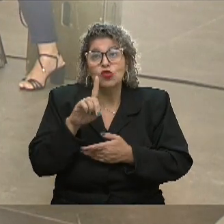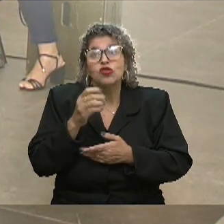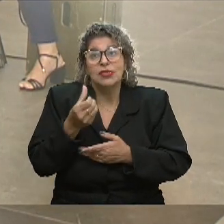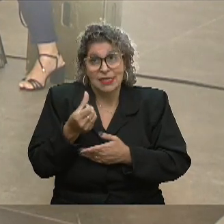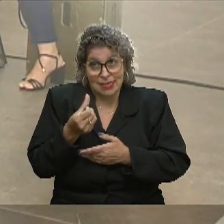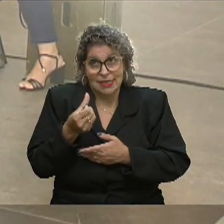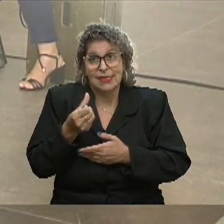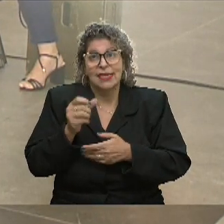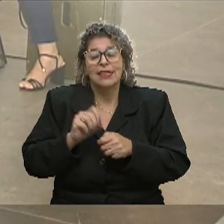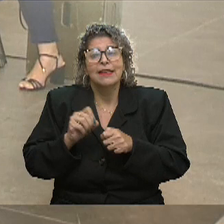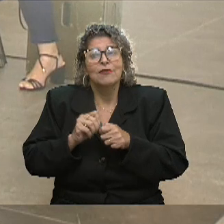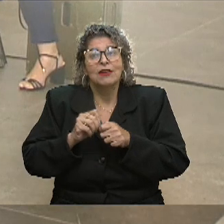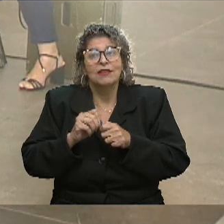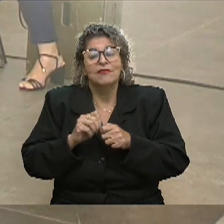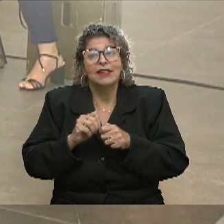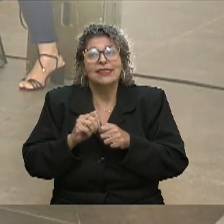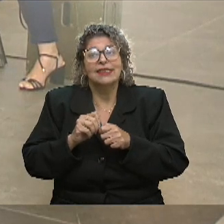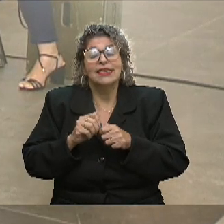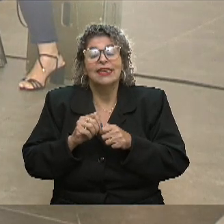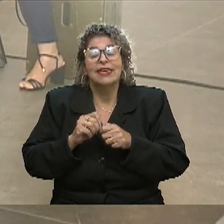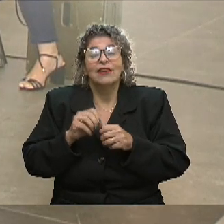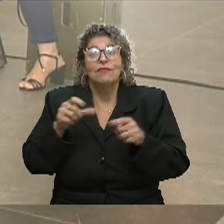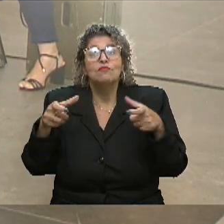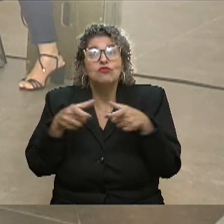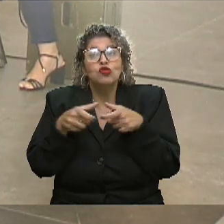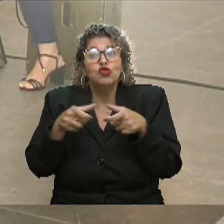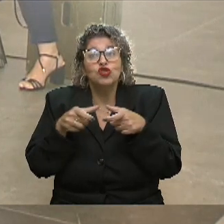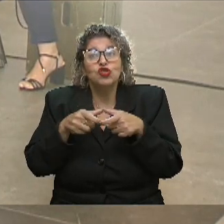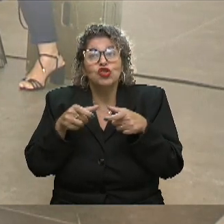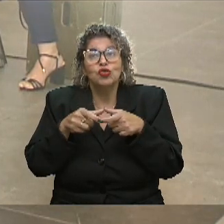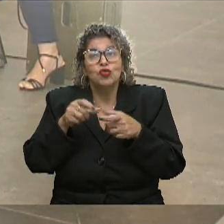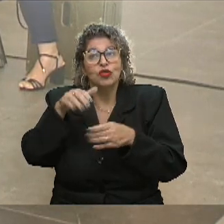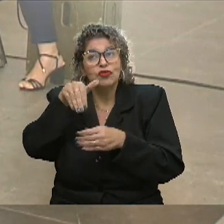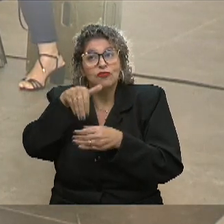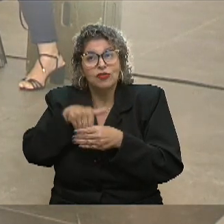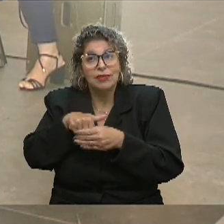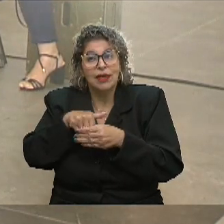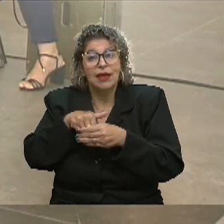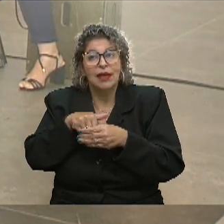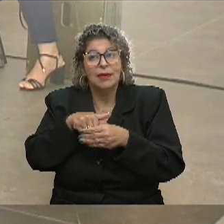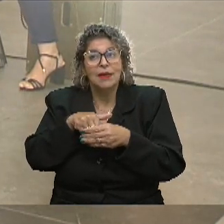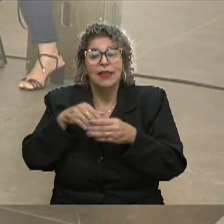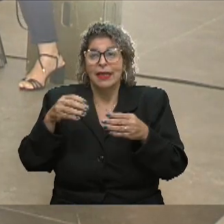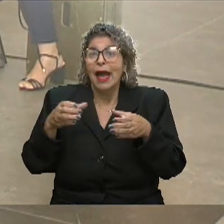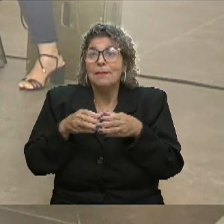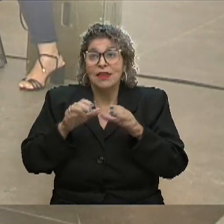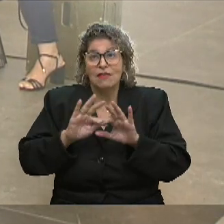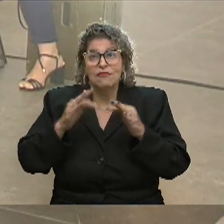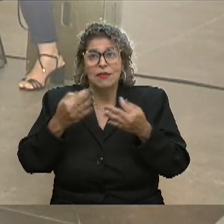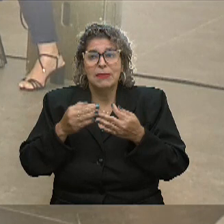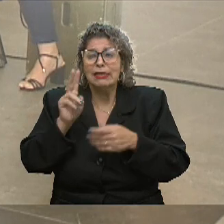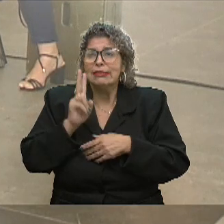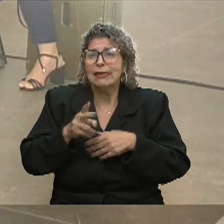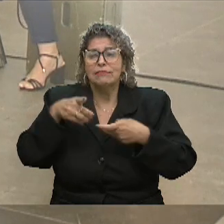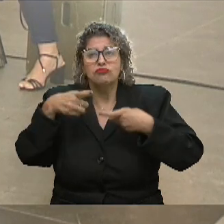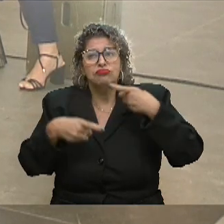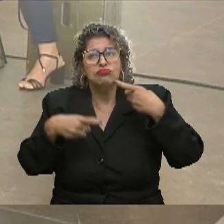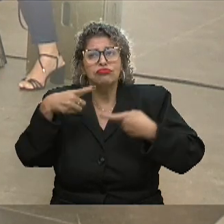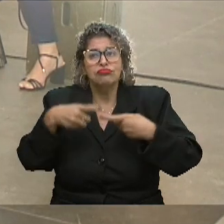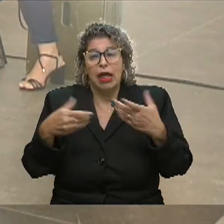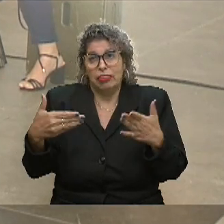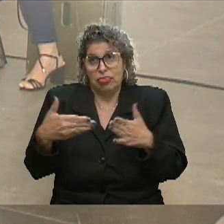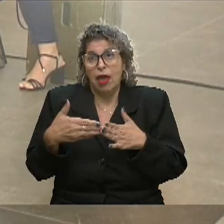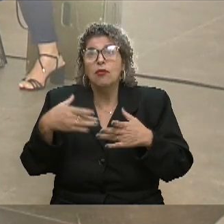de fazer o meu título com essa idade. Eu venho de um meio familiar onde se discutiu muito política e ainda se